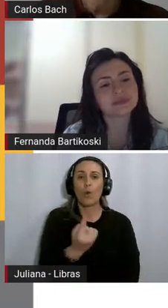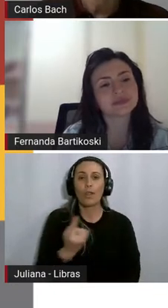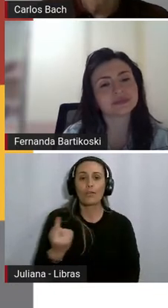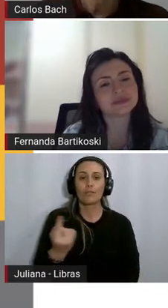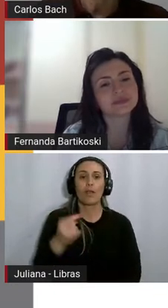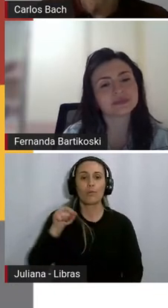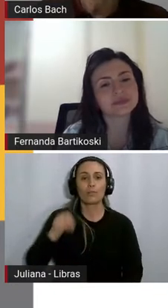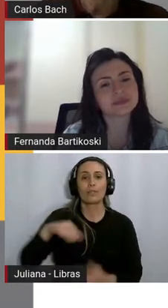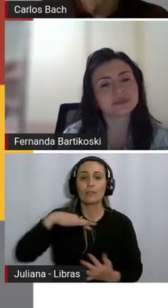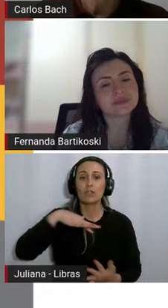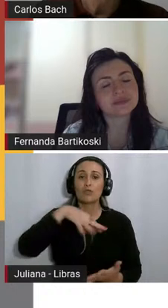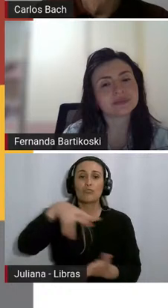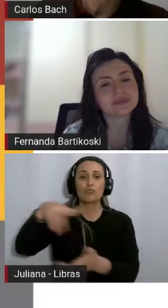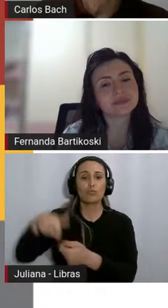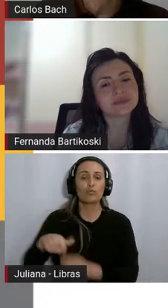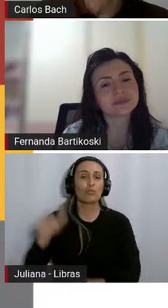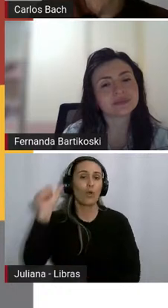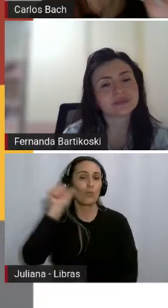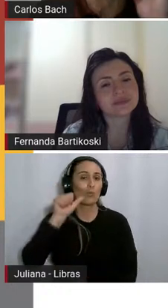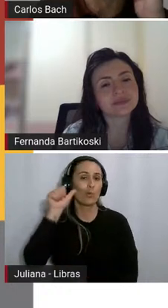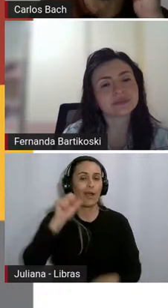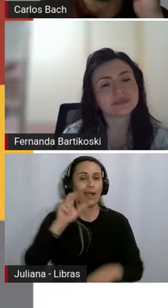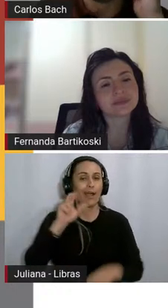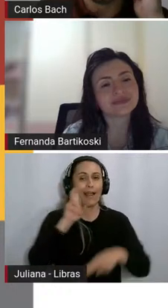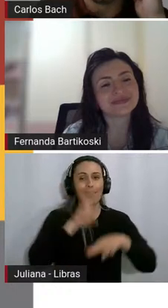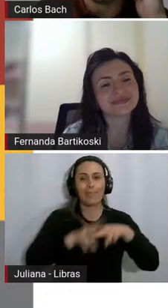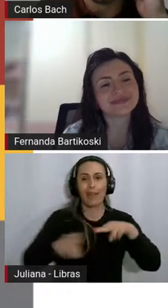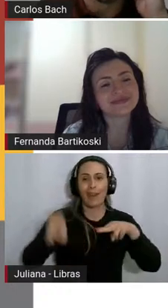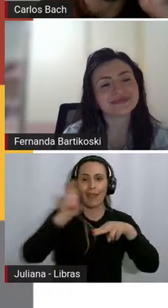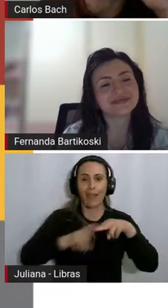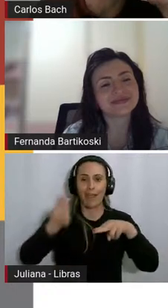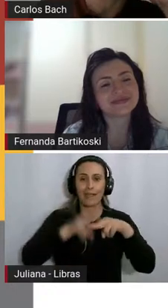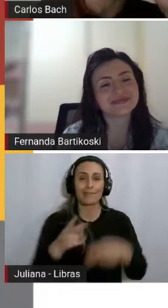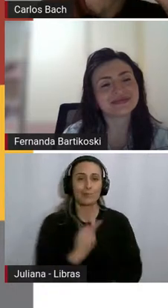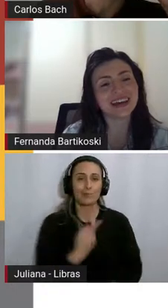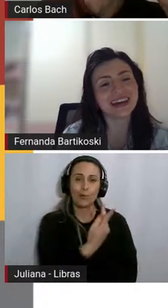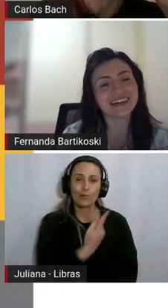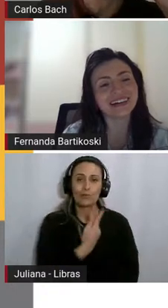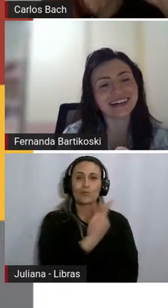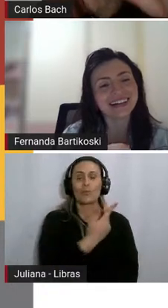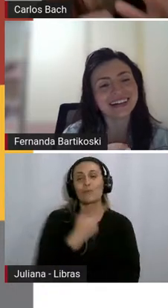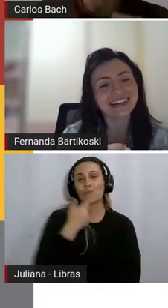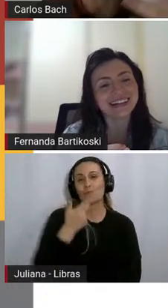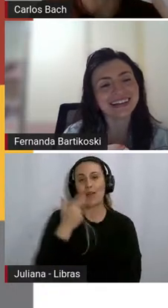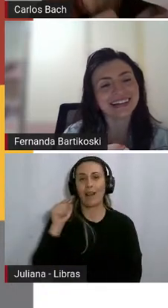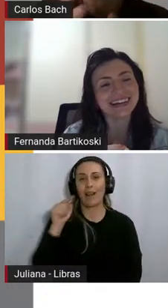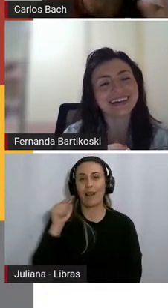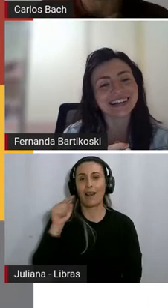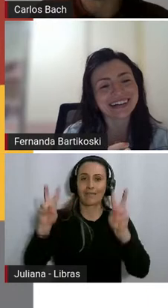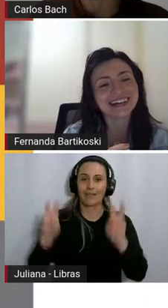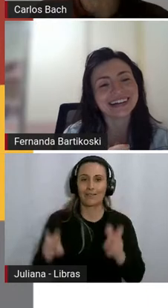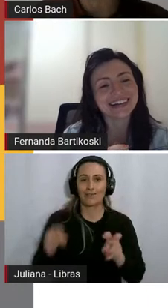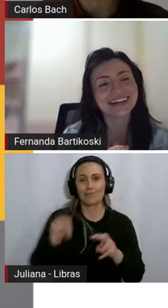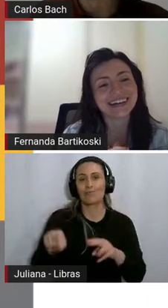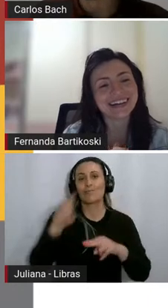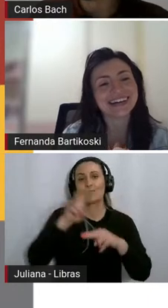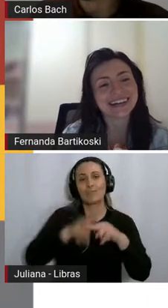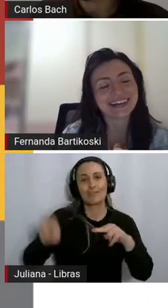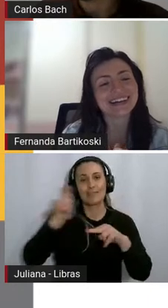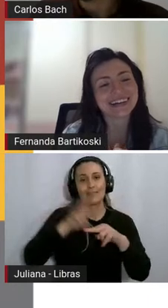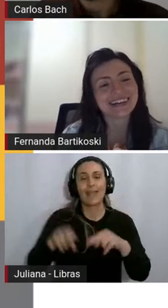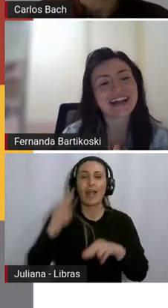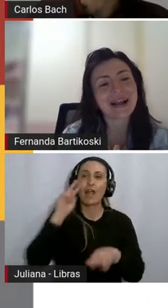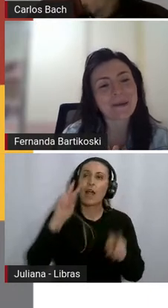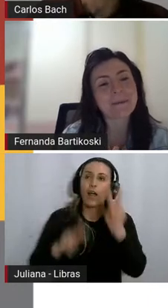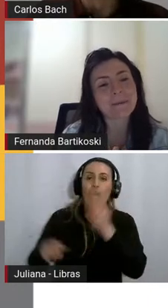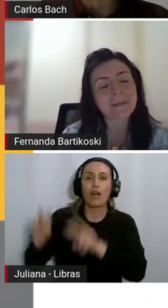moça ali no trem e eu e a Fernanda ficamos falando também muito disso do trem, né? Quando a gente vai no trem fica olhando as histórias das pessoas.